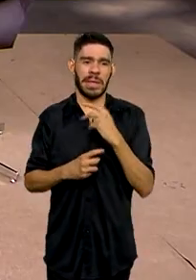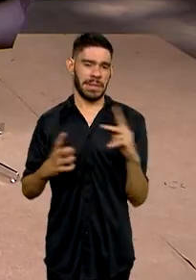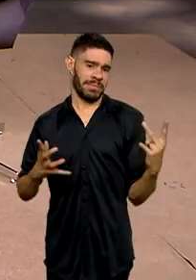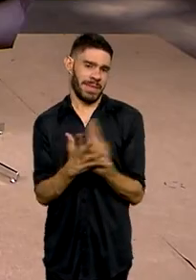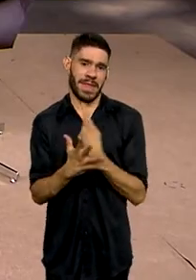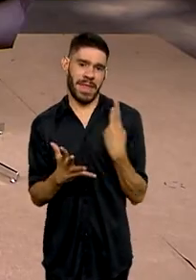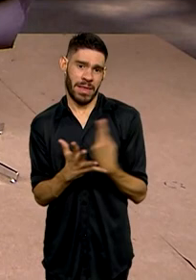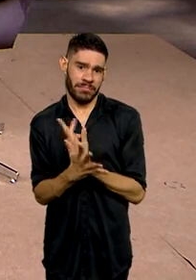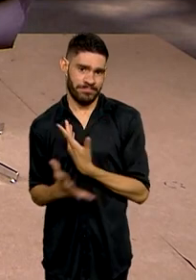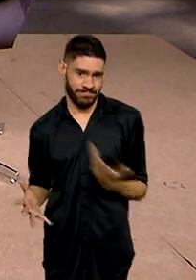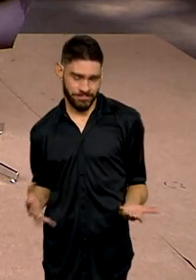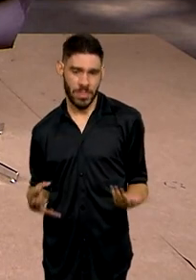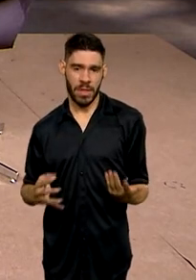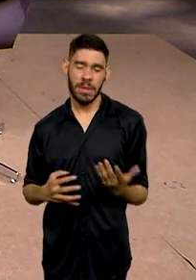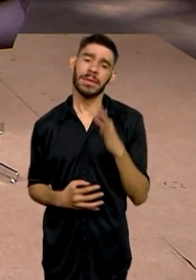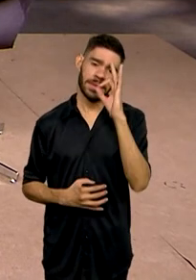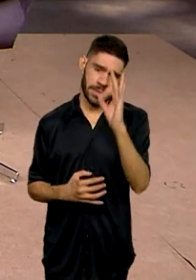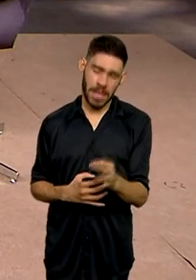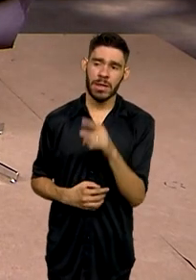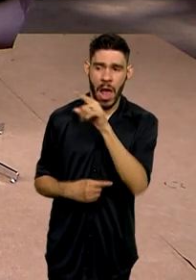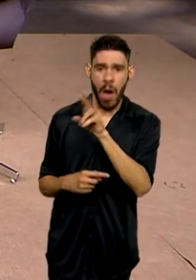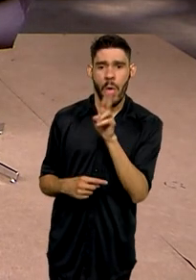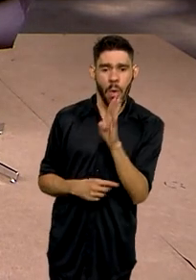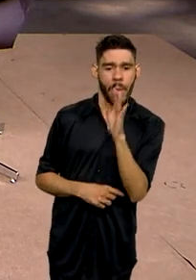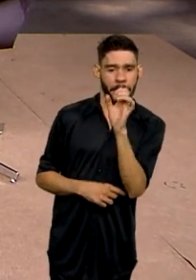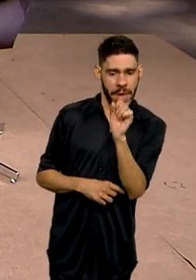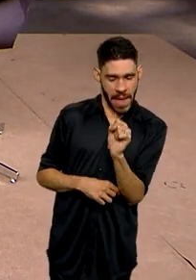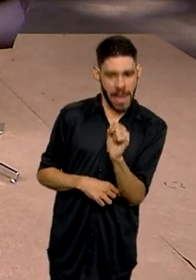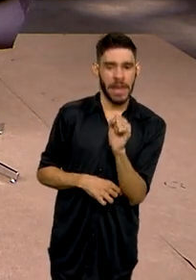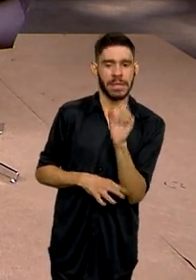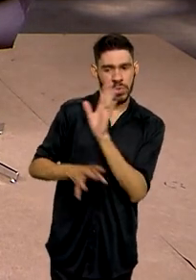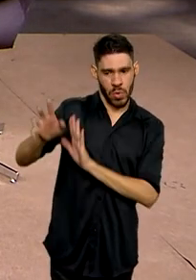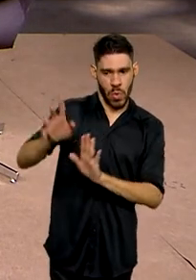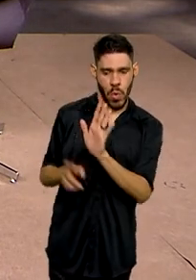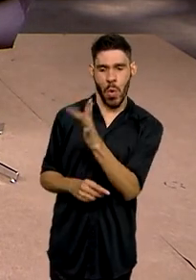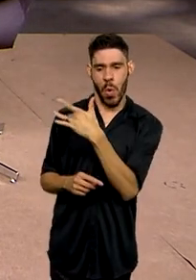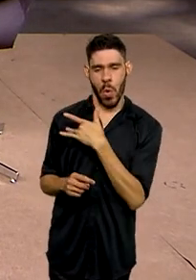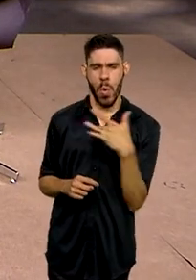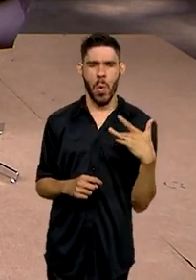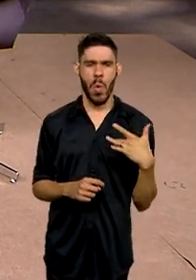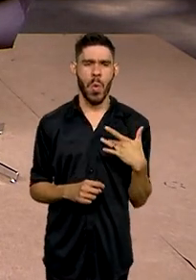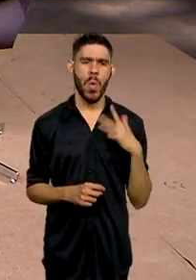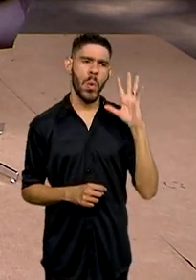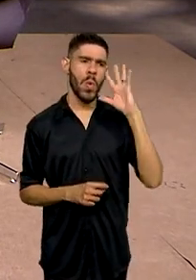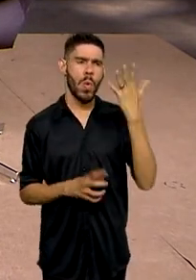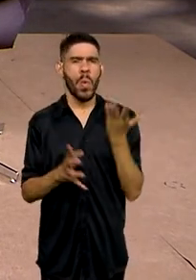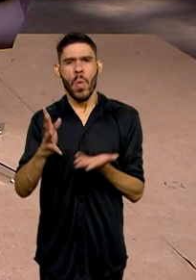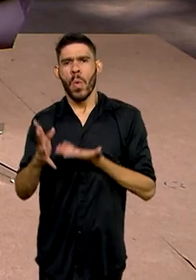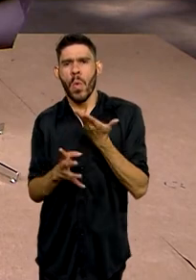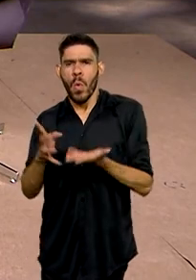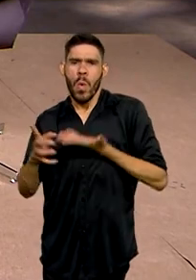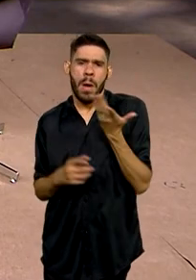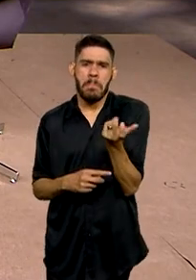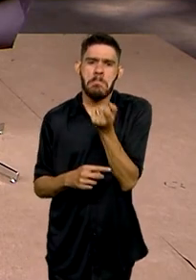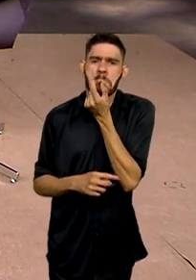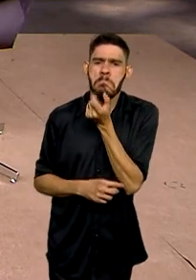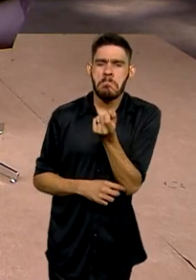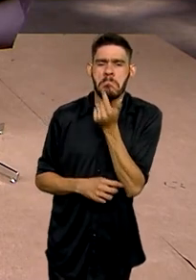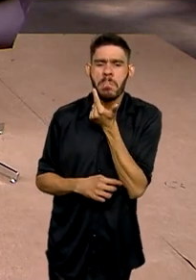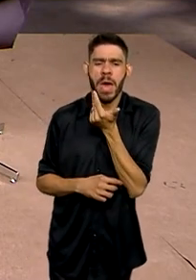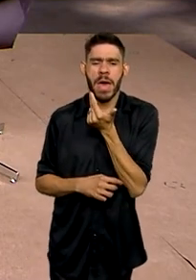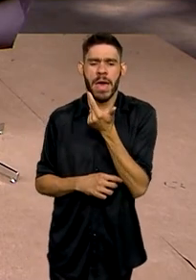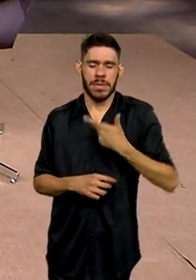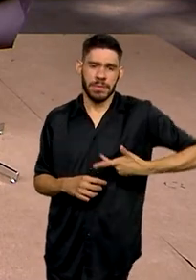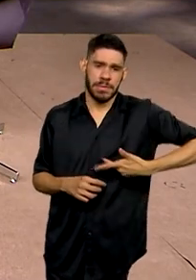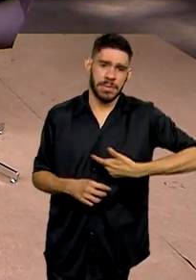Então, ali, a unidade de saúde cuida da parte de saúde, o que resolve com tratamento, com medicamento, com